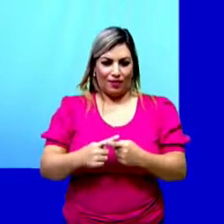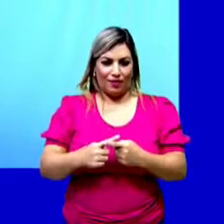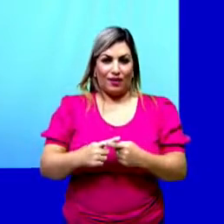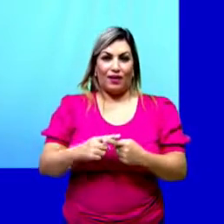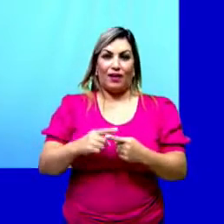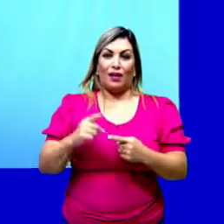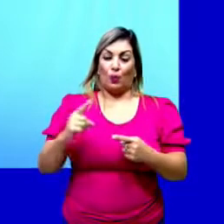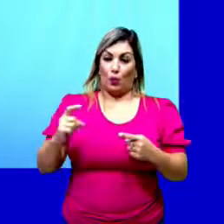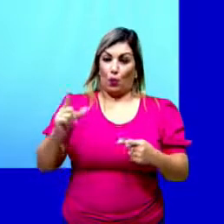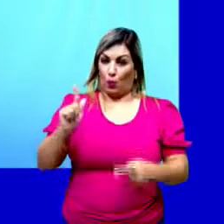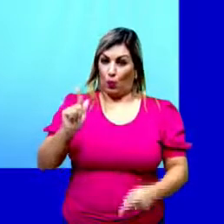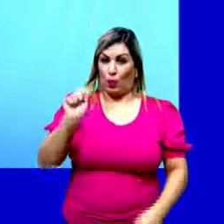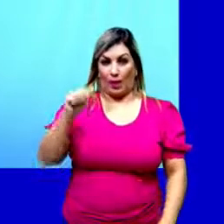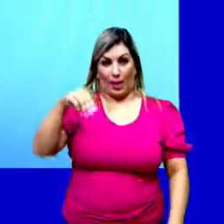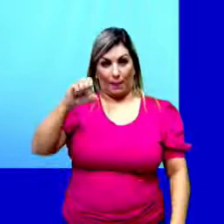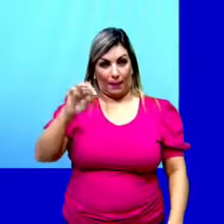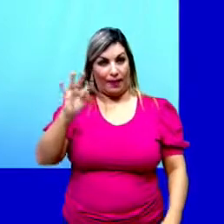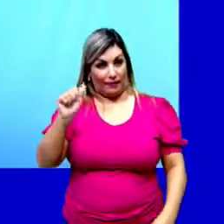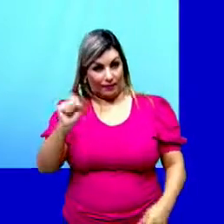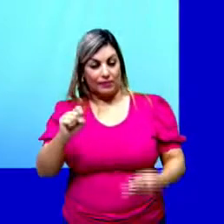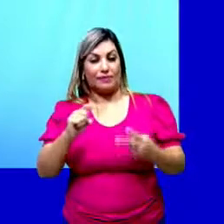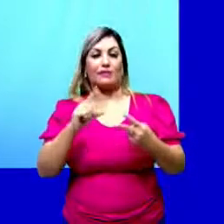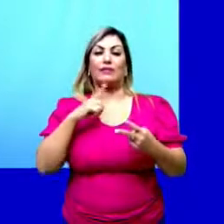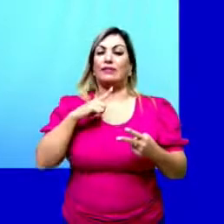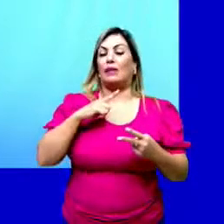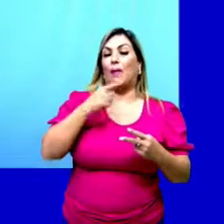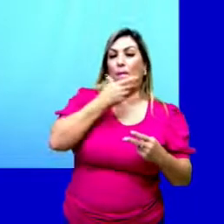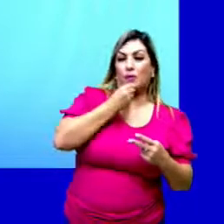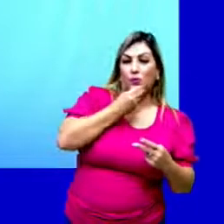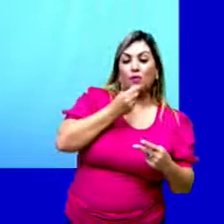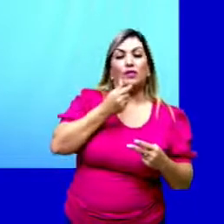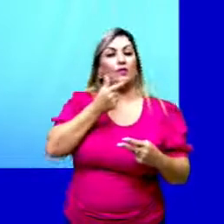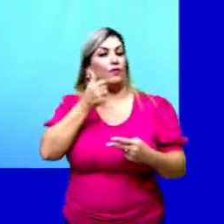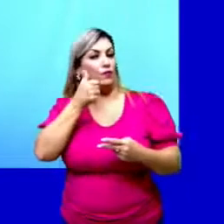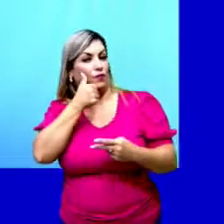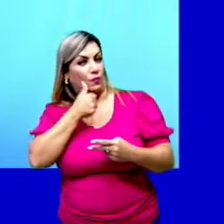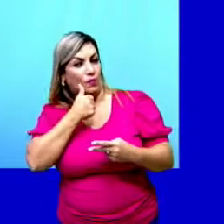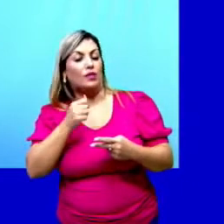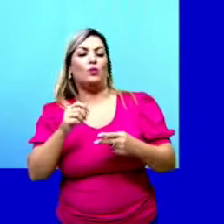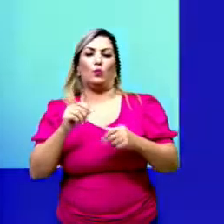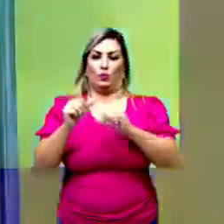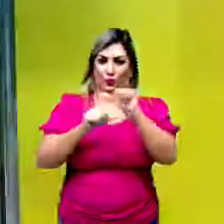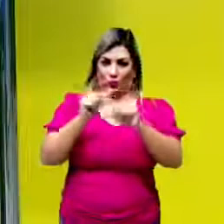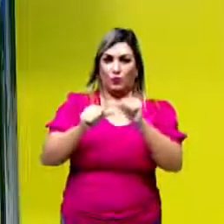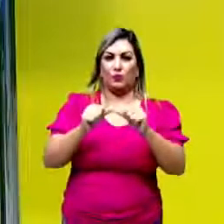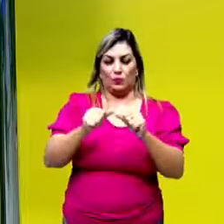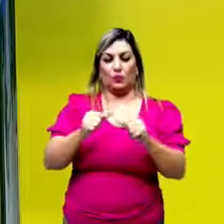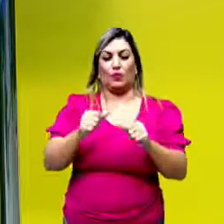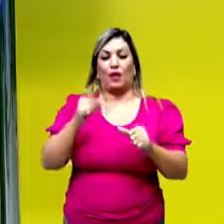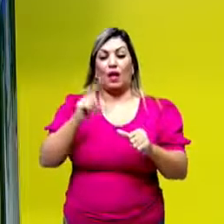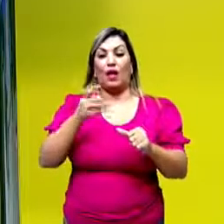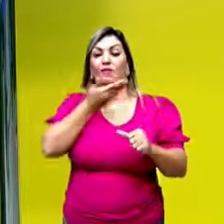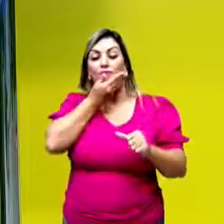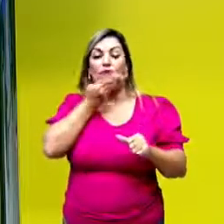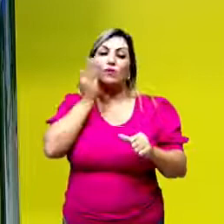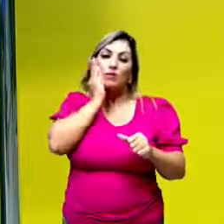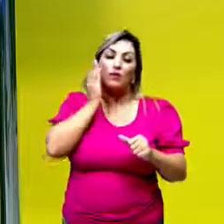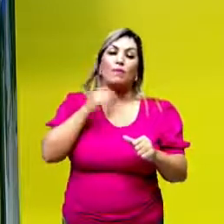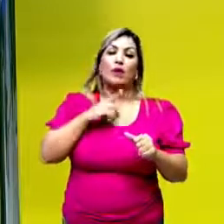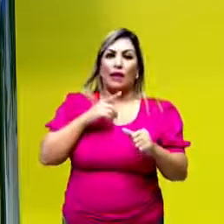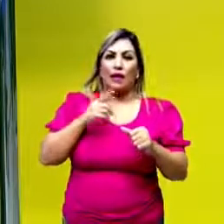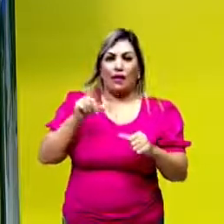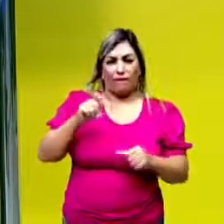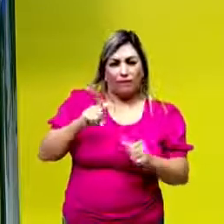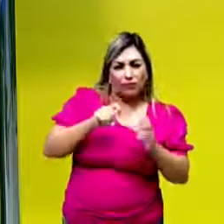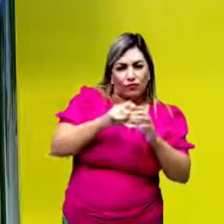gametas masculinos, tanto das briófitas, quanto das pteridófitas, são flagelados, tá? Se